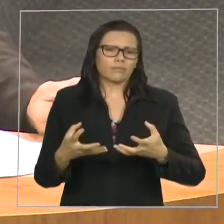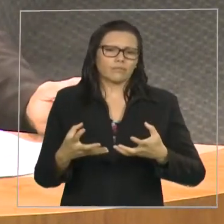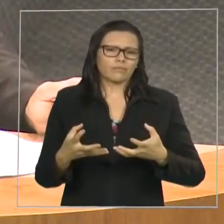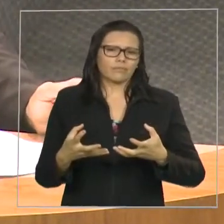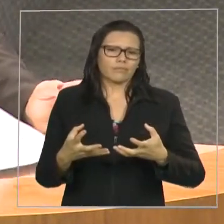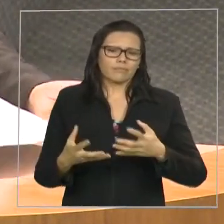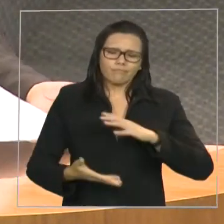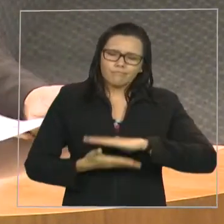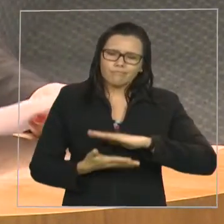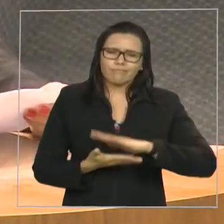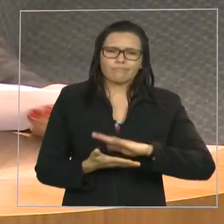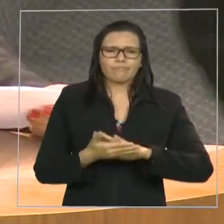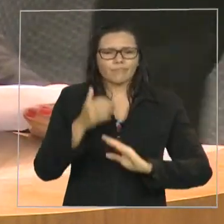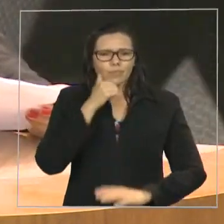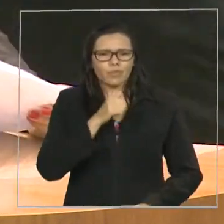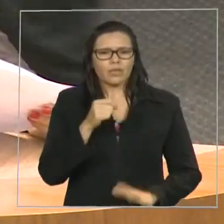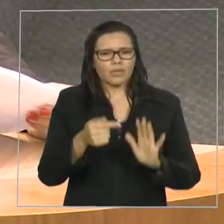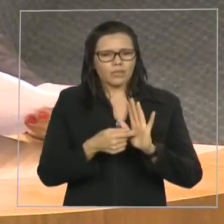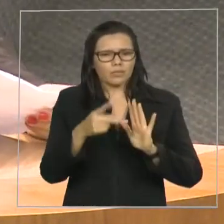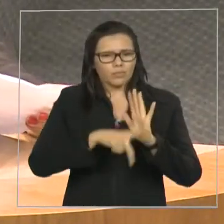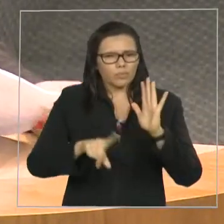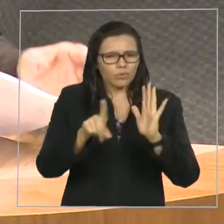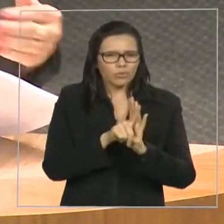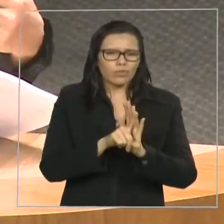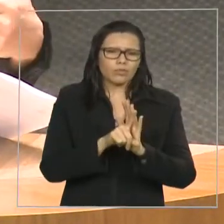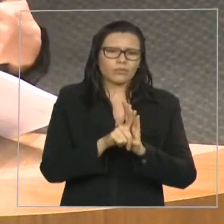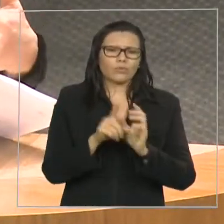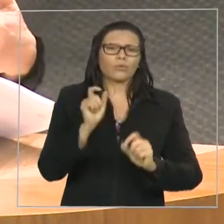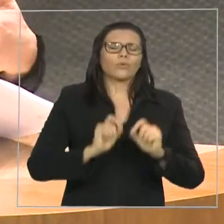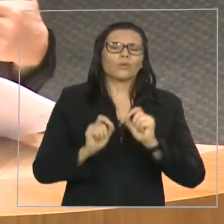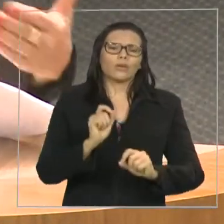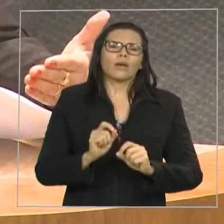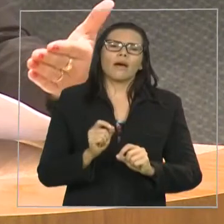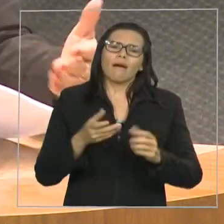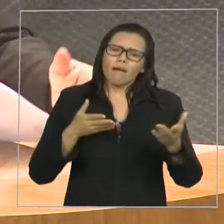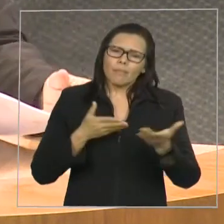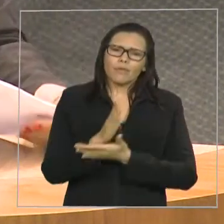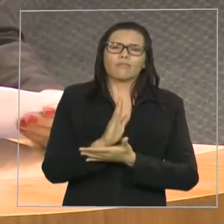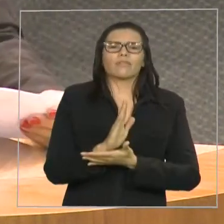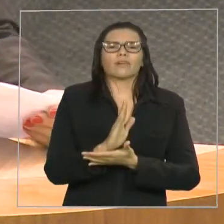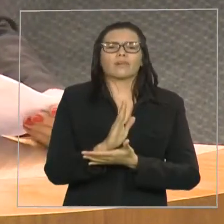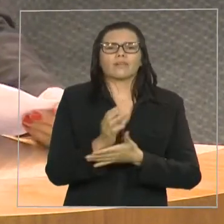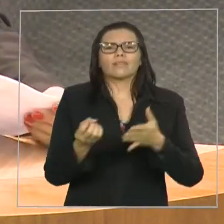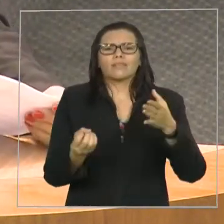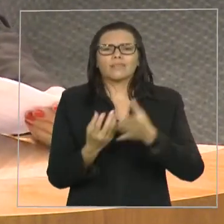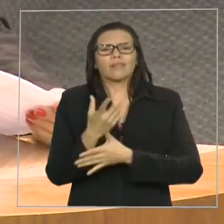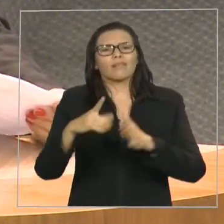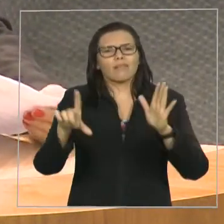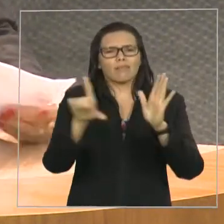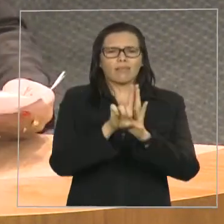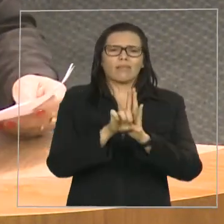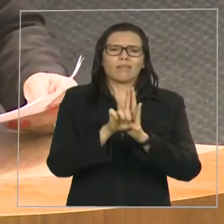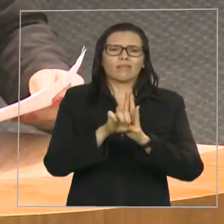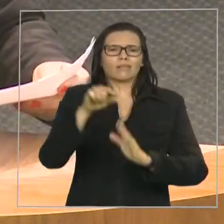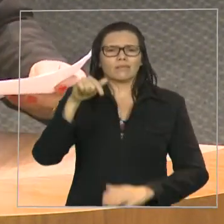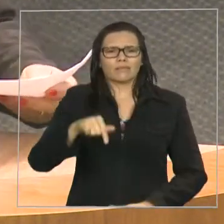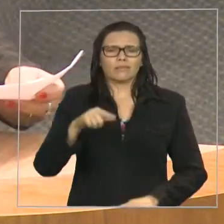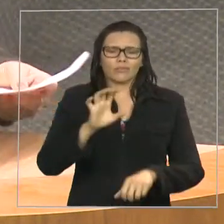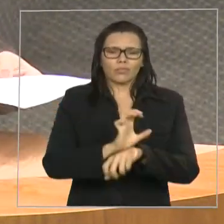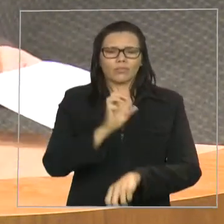ainda este mês. Eu acho que é uma homenagem singela a essas mulheres